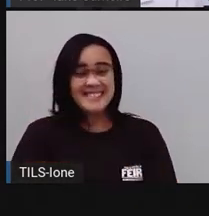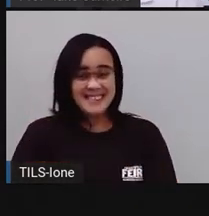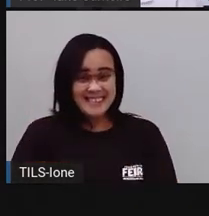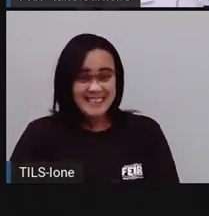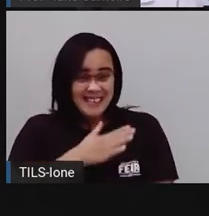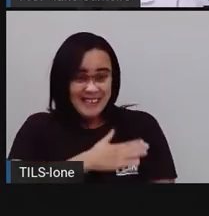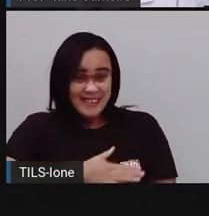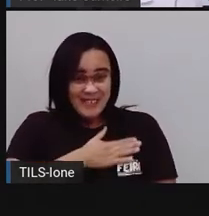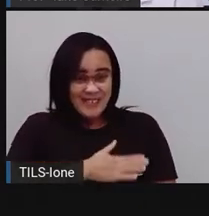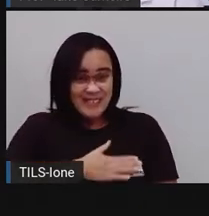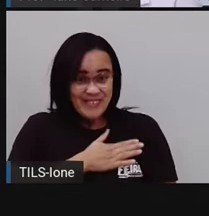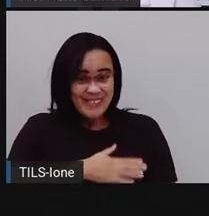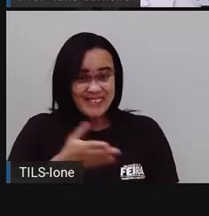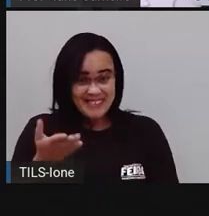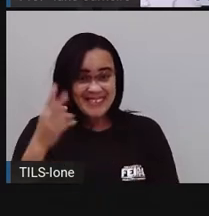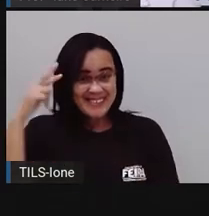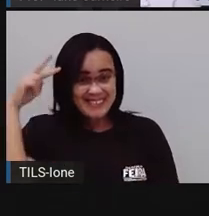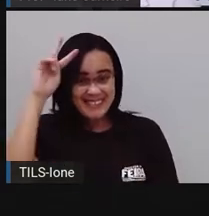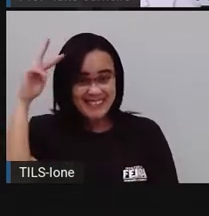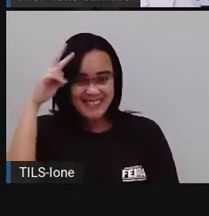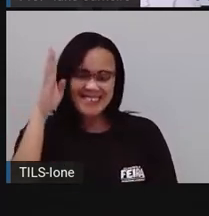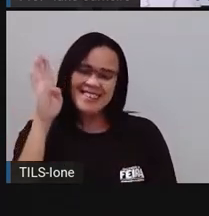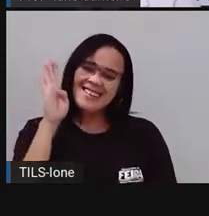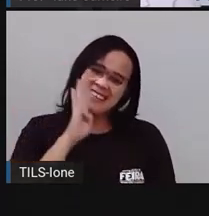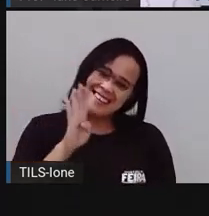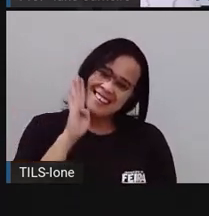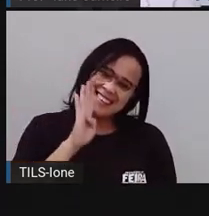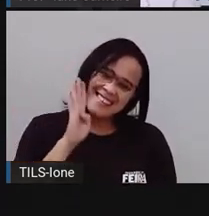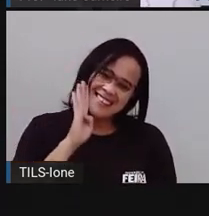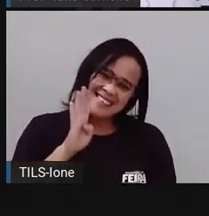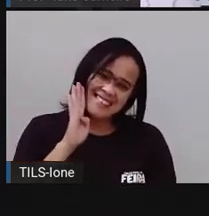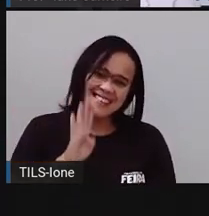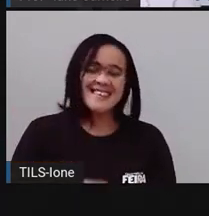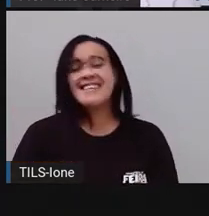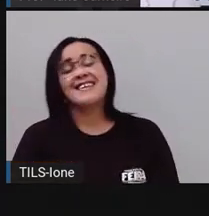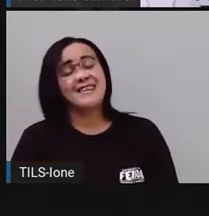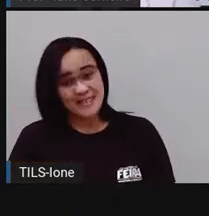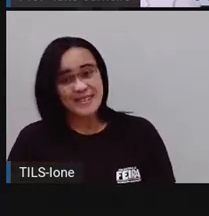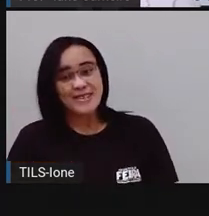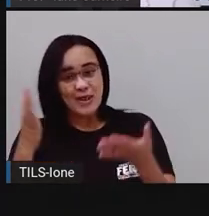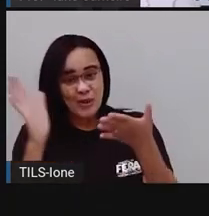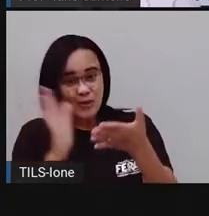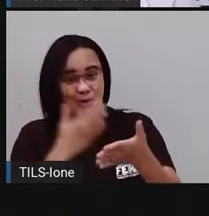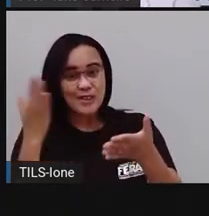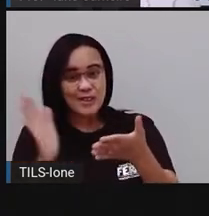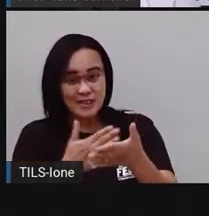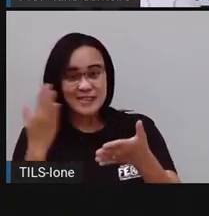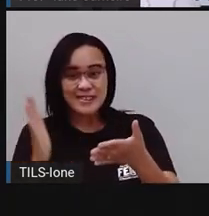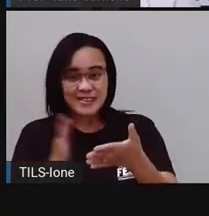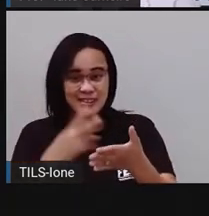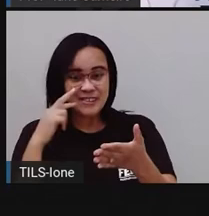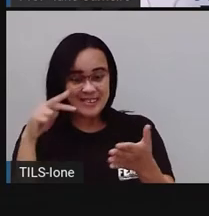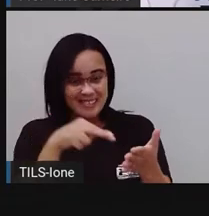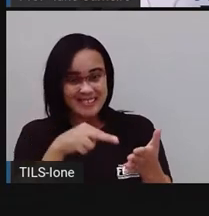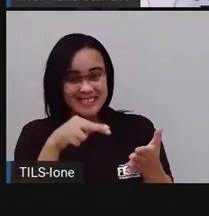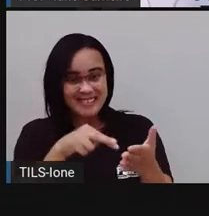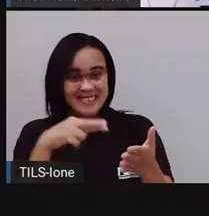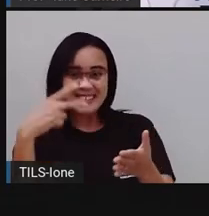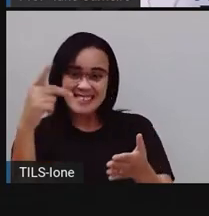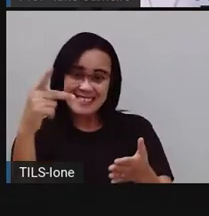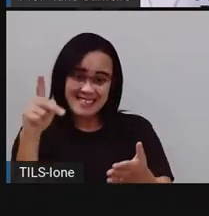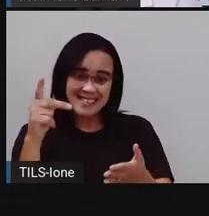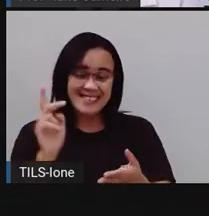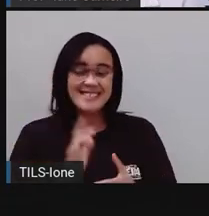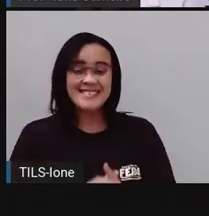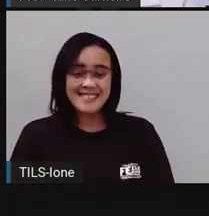Curtiram a história? Olha que legal, até aqui no livro, ó, a princesa está lendo o próprio livro dela.